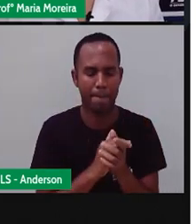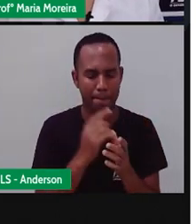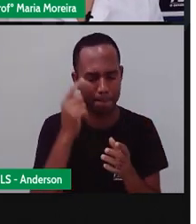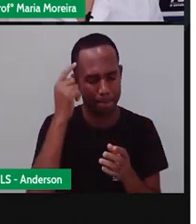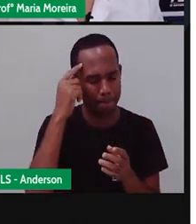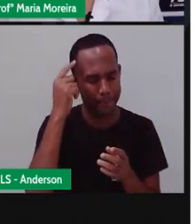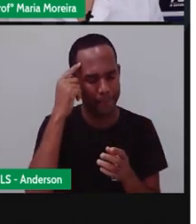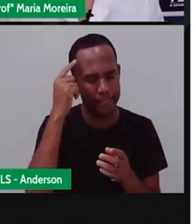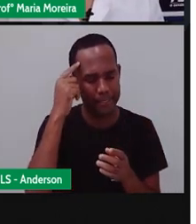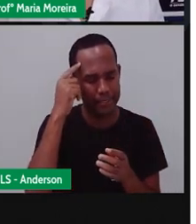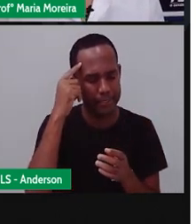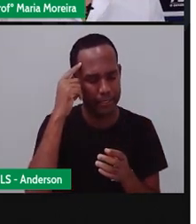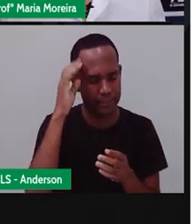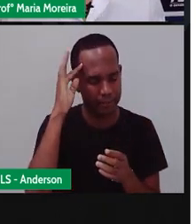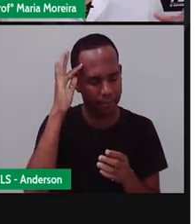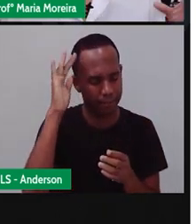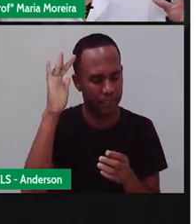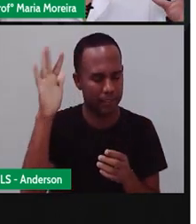imaginar.